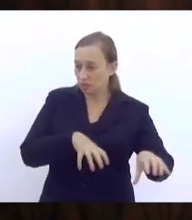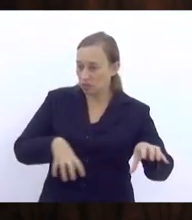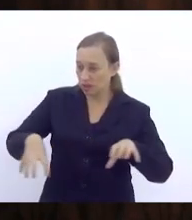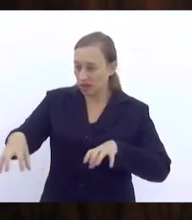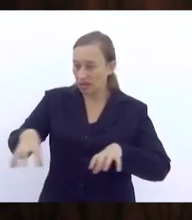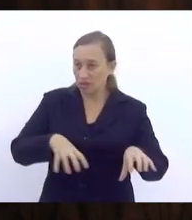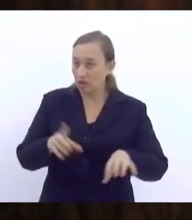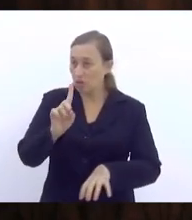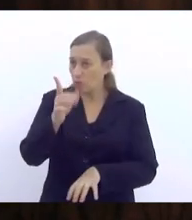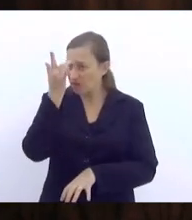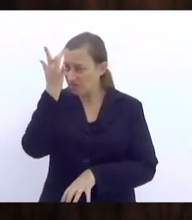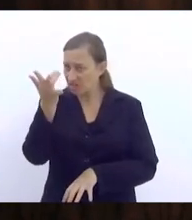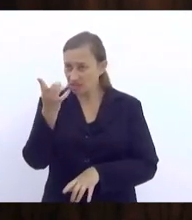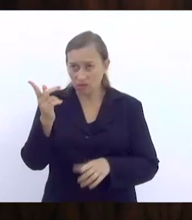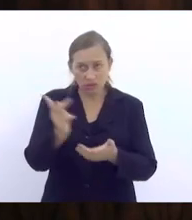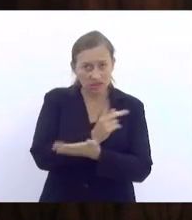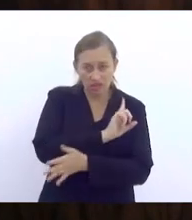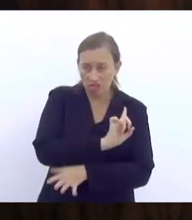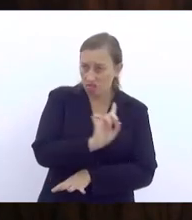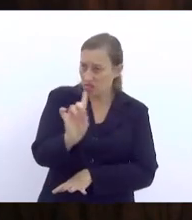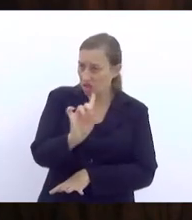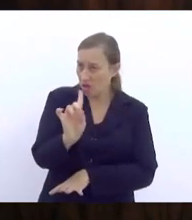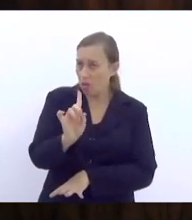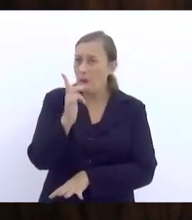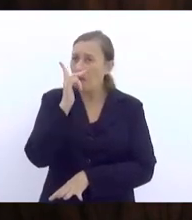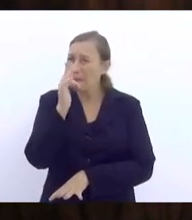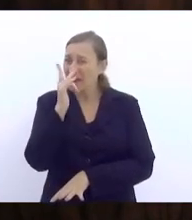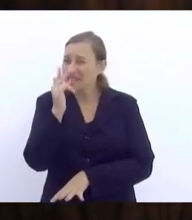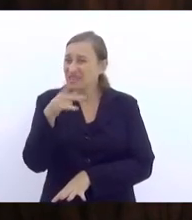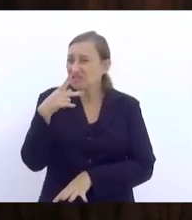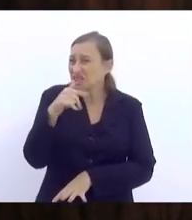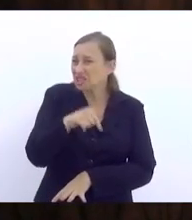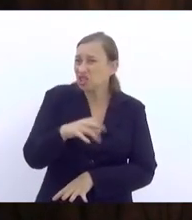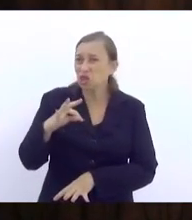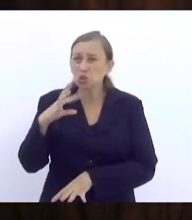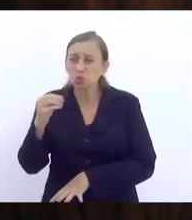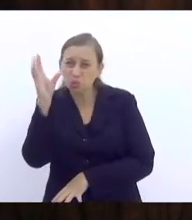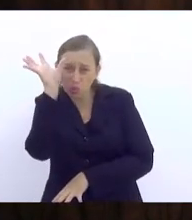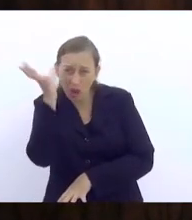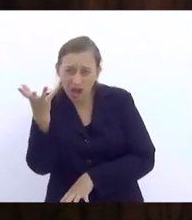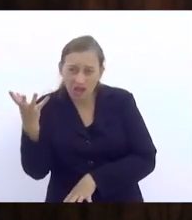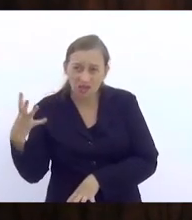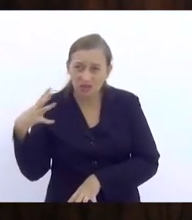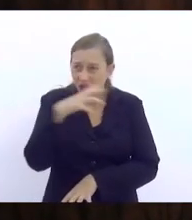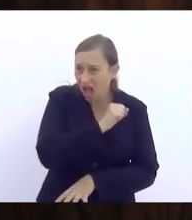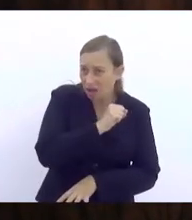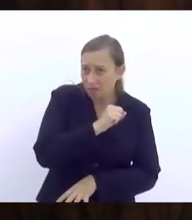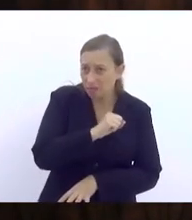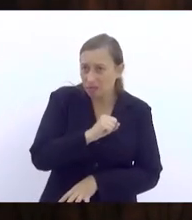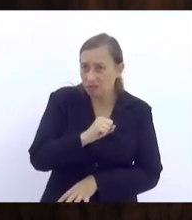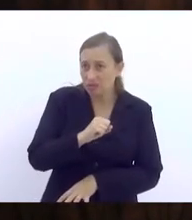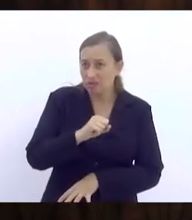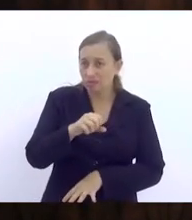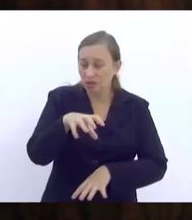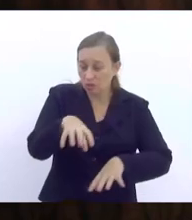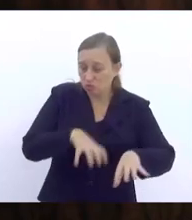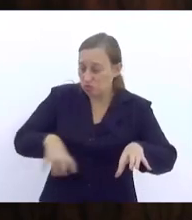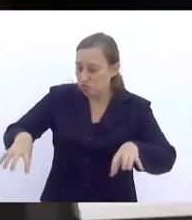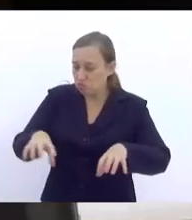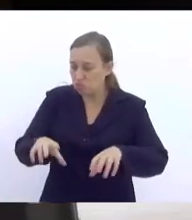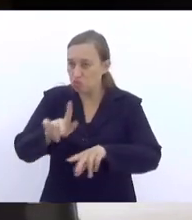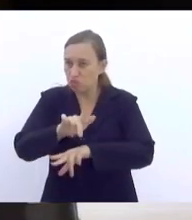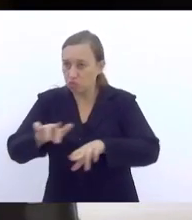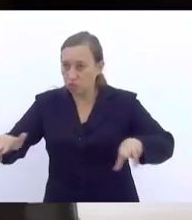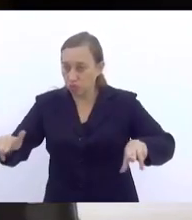é algo fácil de acontecer. Parece que a gente está falando aqui que tudo vai ser resolvido pela perspectiva intersetorial. intersetorial. A